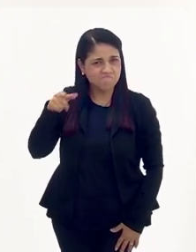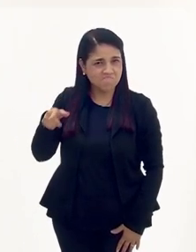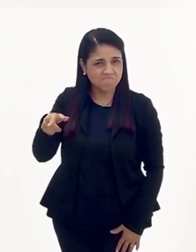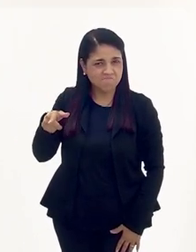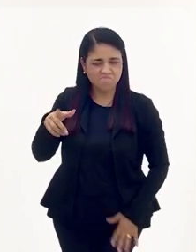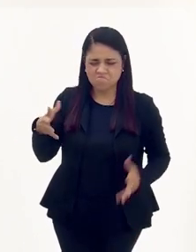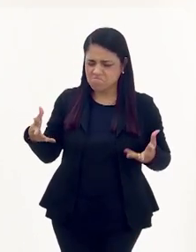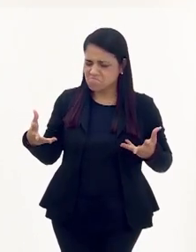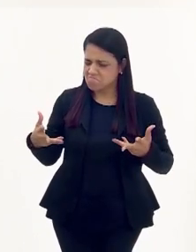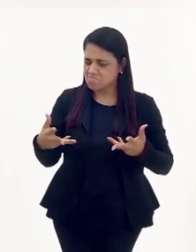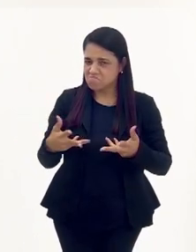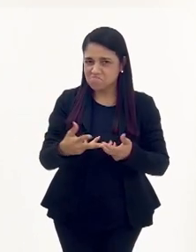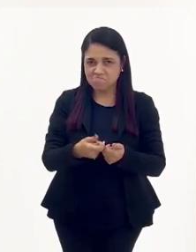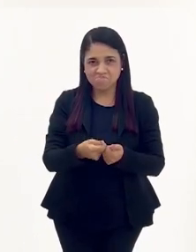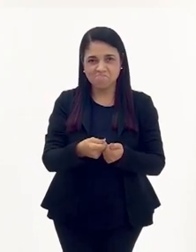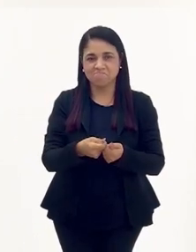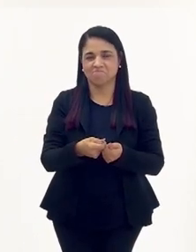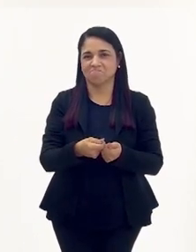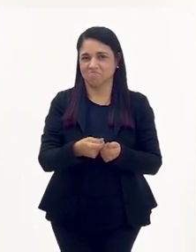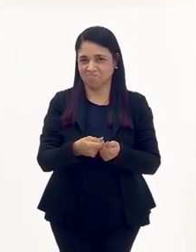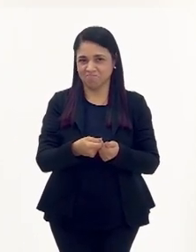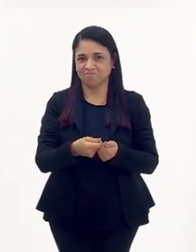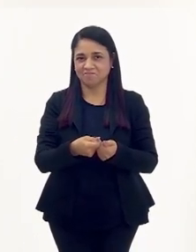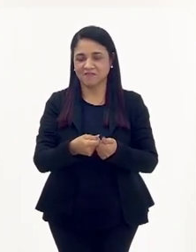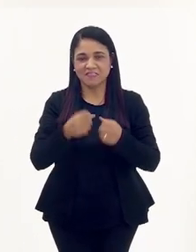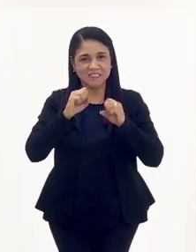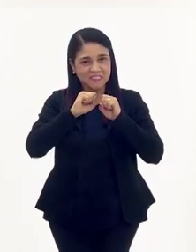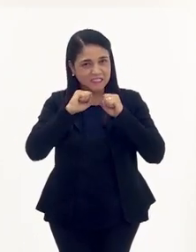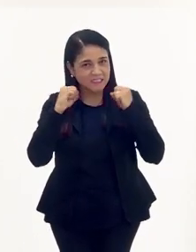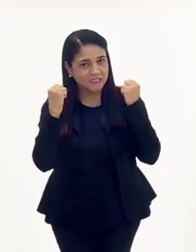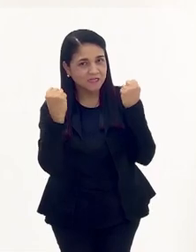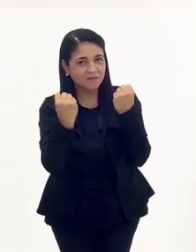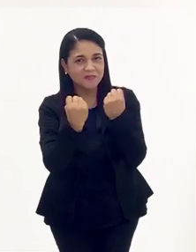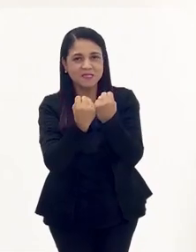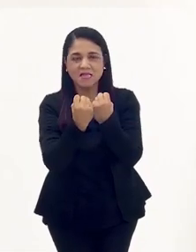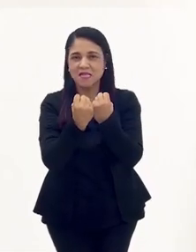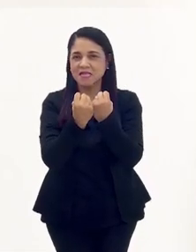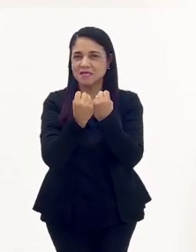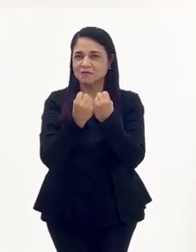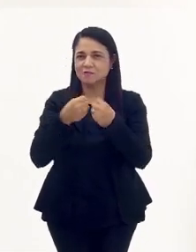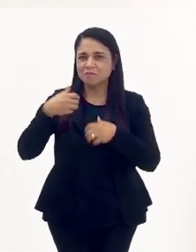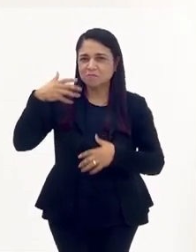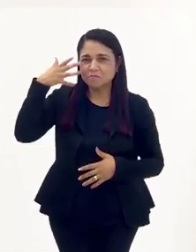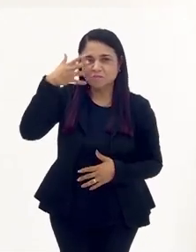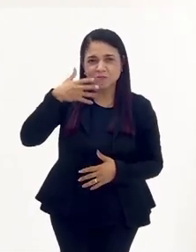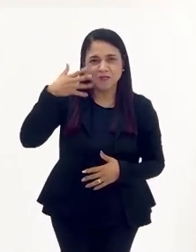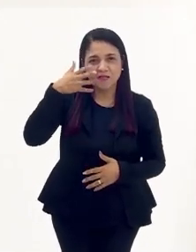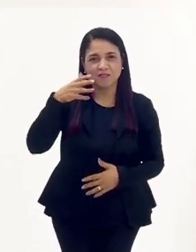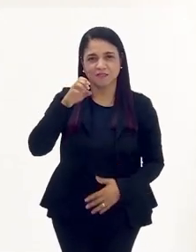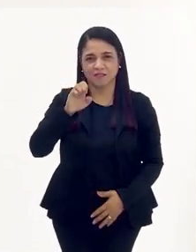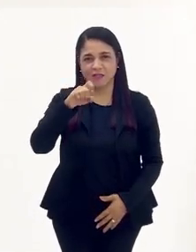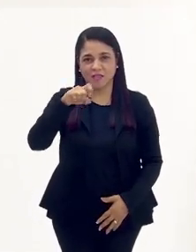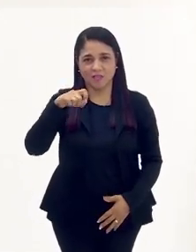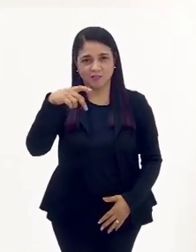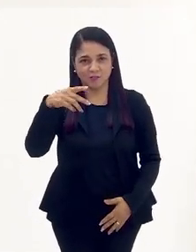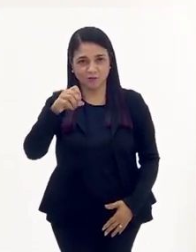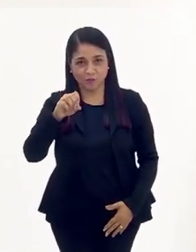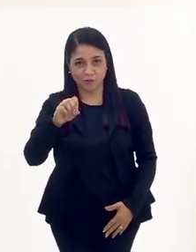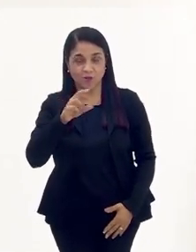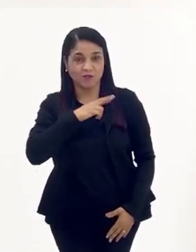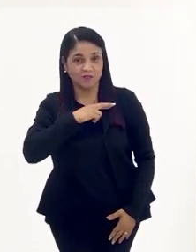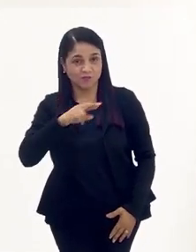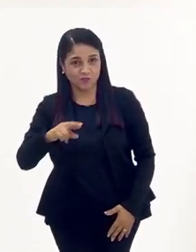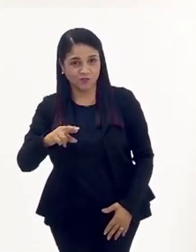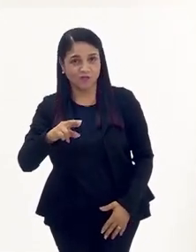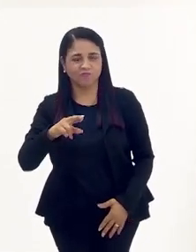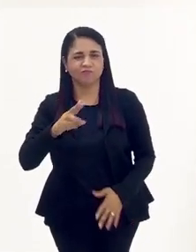faz uma das melhores, melhores, melhores seminários e palestras da Expo Religião já